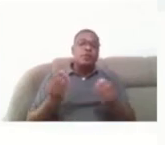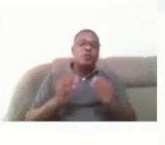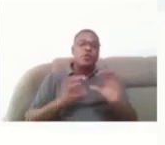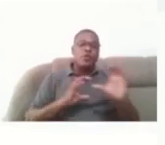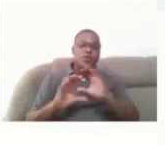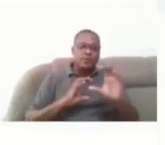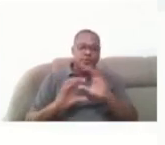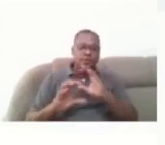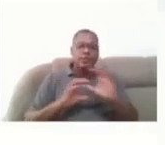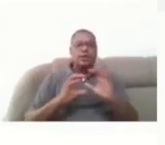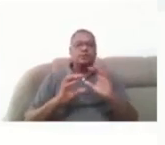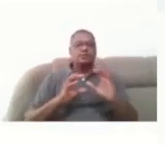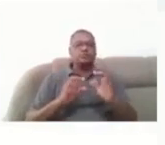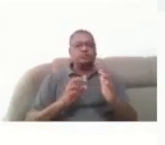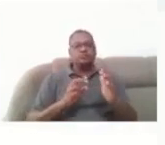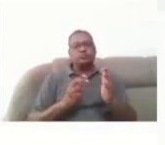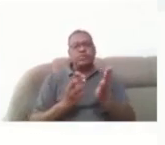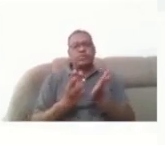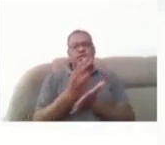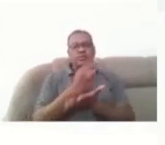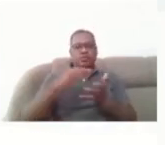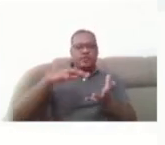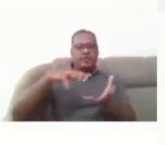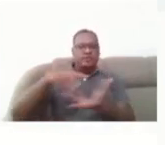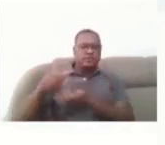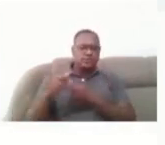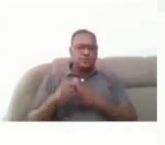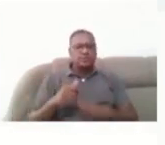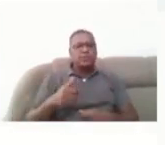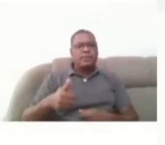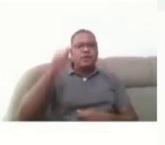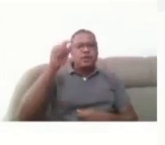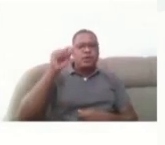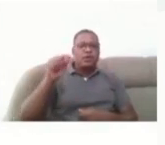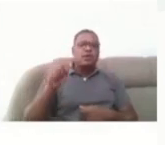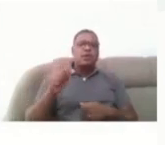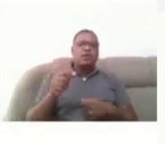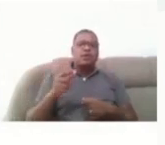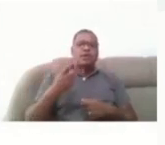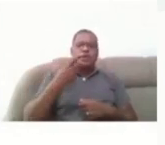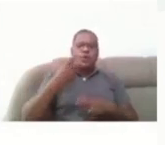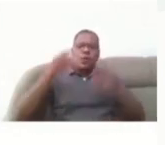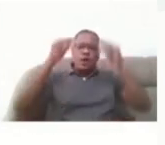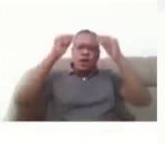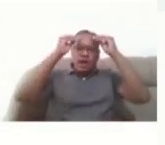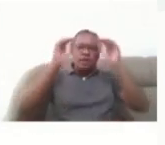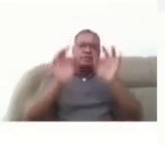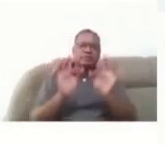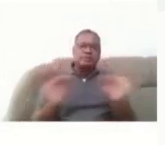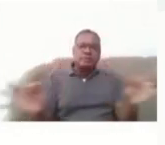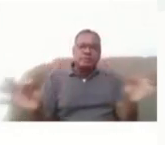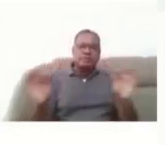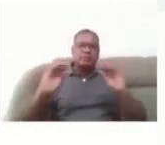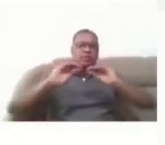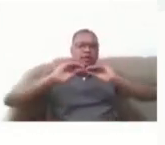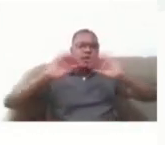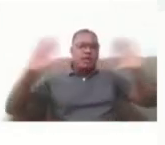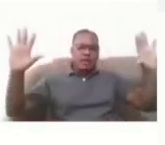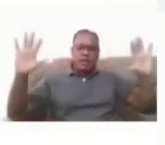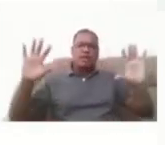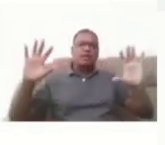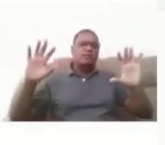para aprendizagem. Procurar usar uma linguagem simples e clara para atingir a todas as pessoas. Isso vai melhorar a